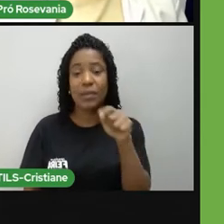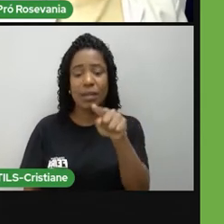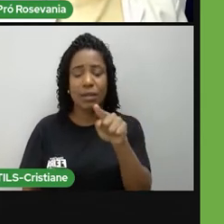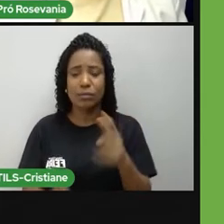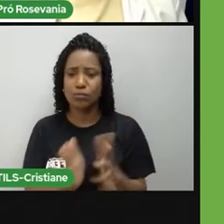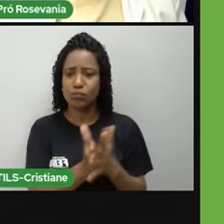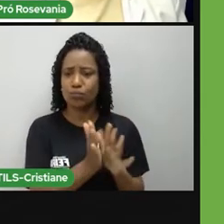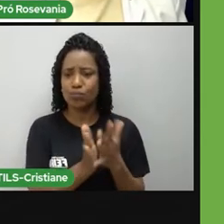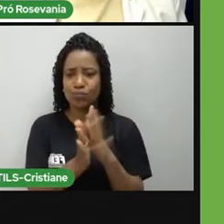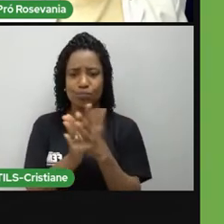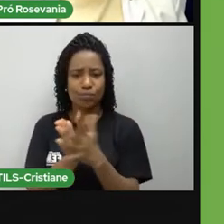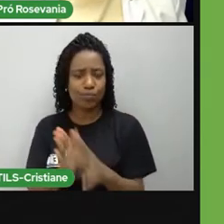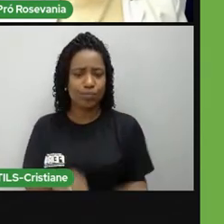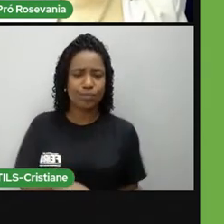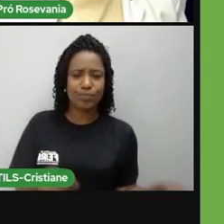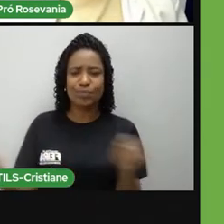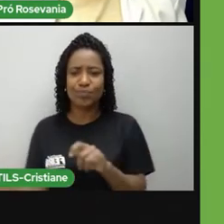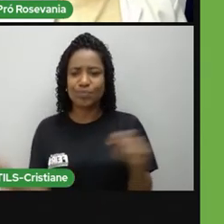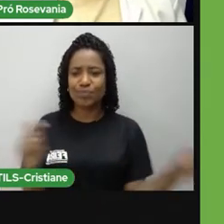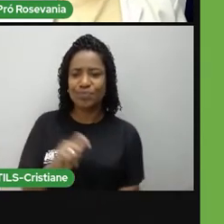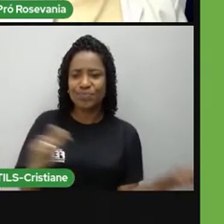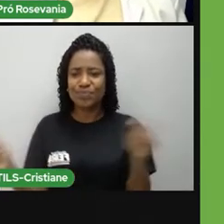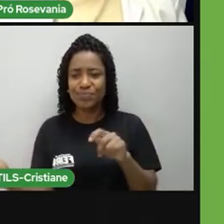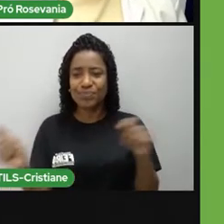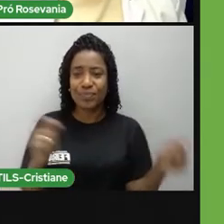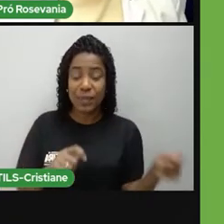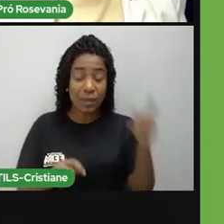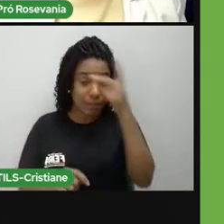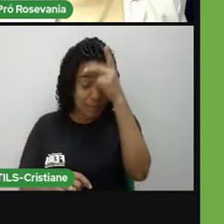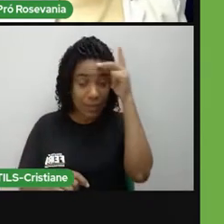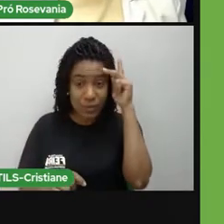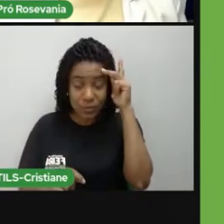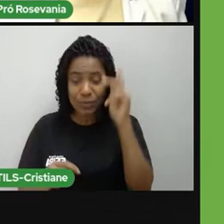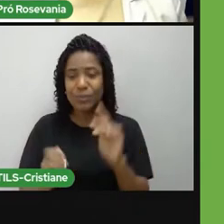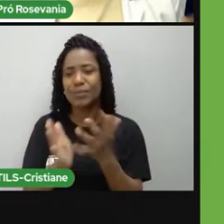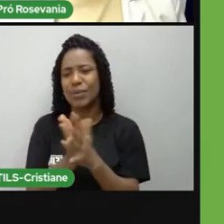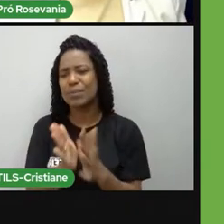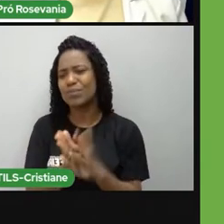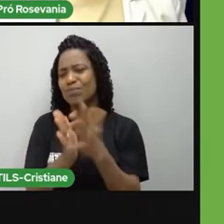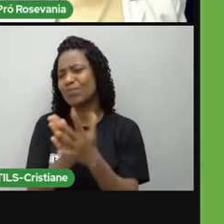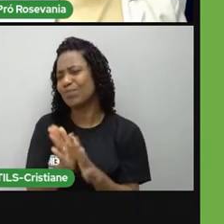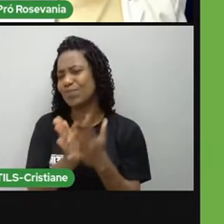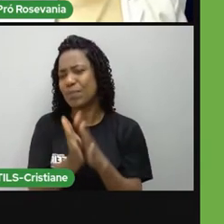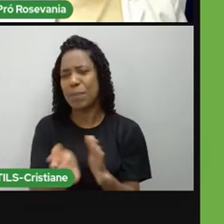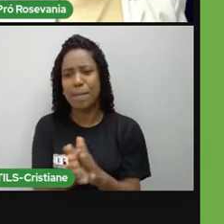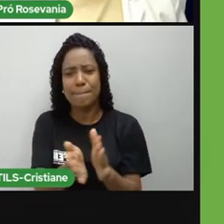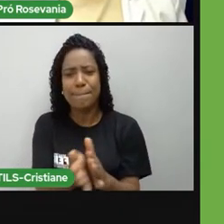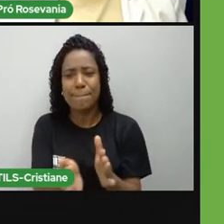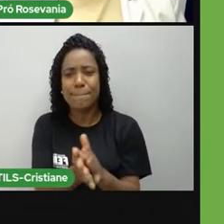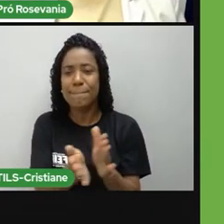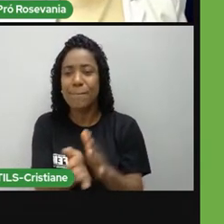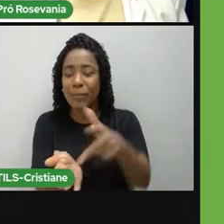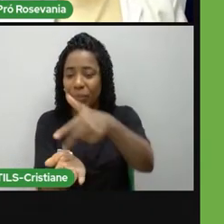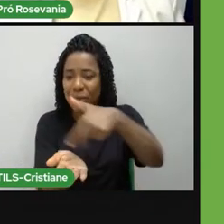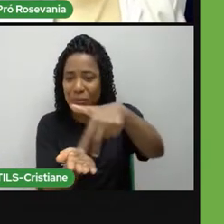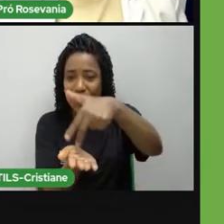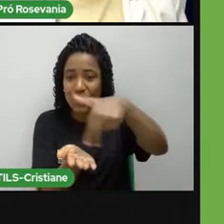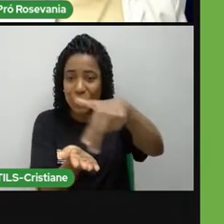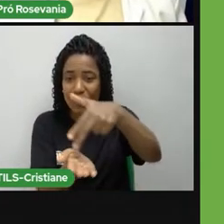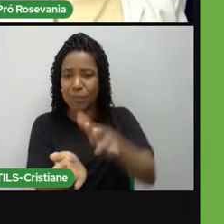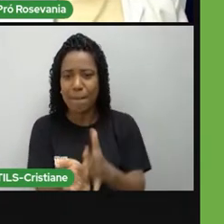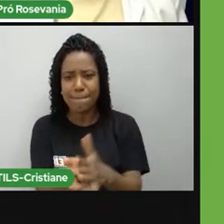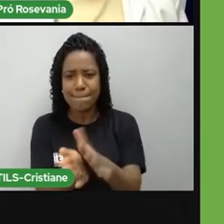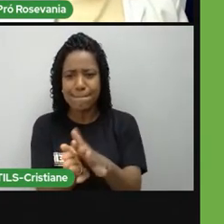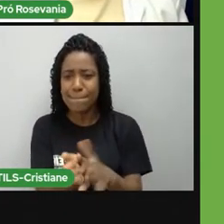mesmo de raiz, onde as pessoas cantam ali, batem palma pra ritmar ali, né, o ritmo também é marcado na